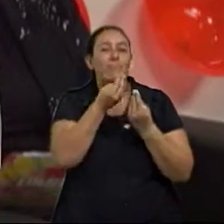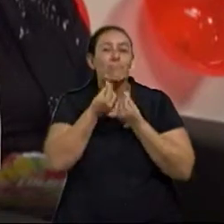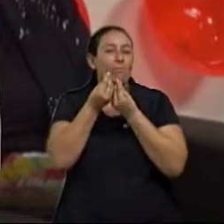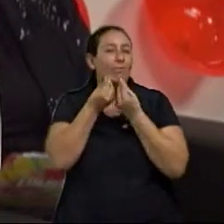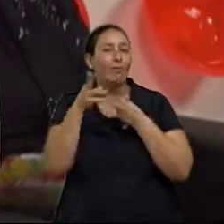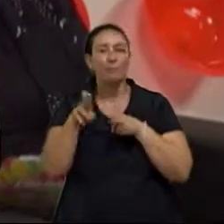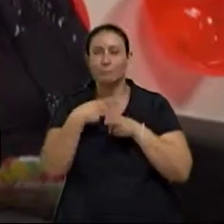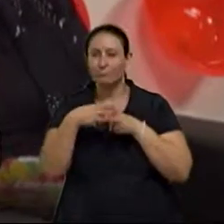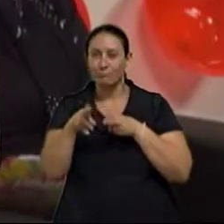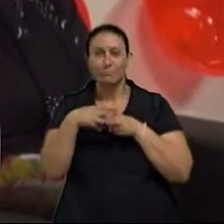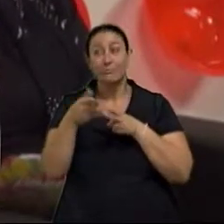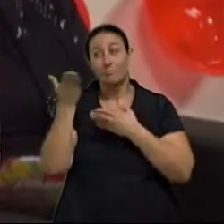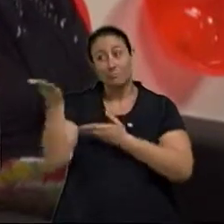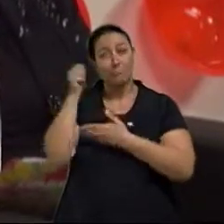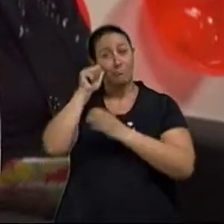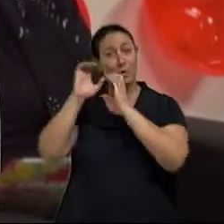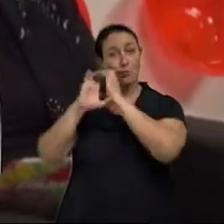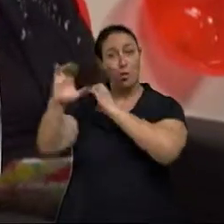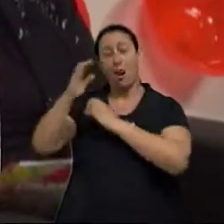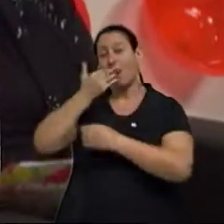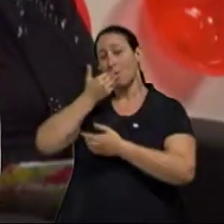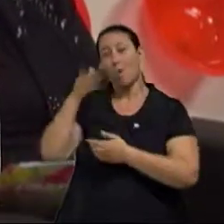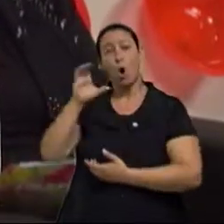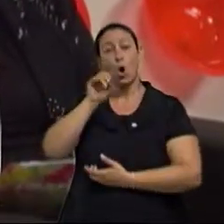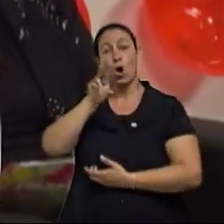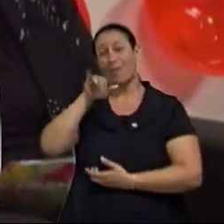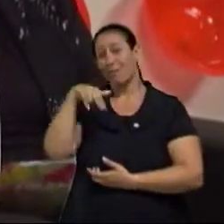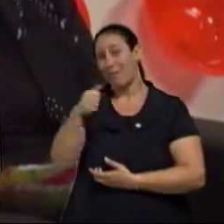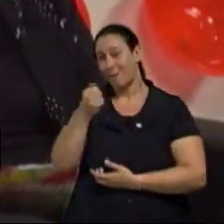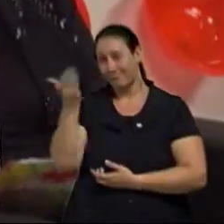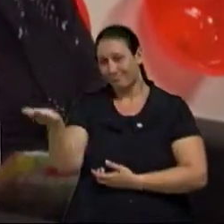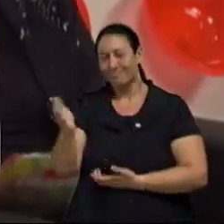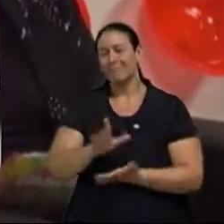é o chocolate com a engenheira de alimentos Corina Rangel. Já voltamos. pequeno intervalo voltamos.